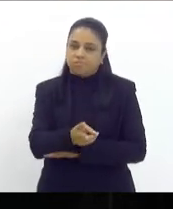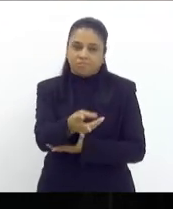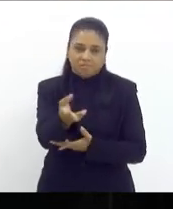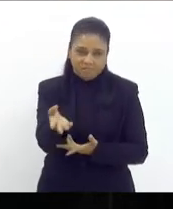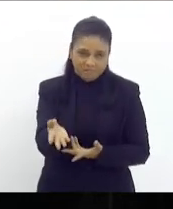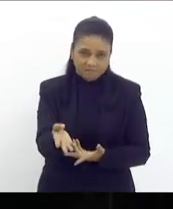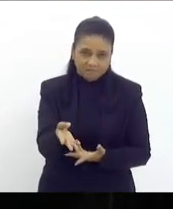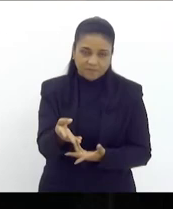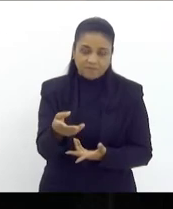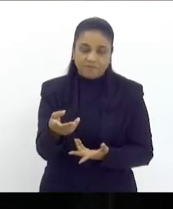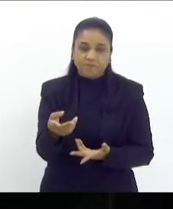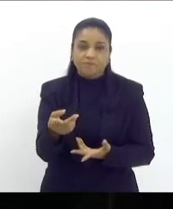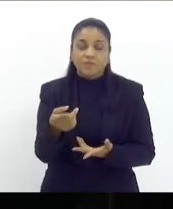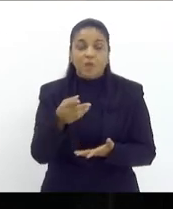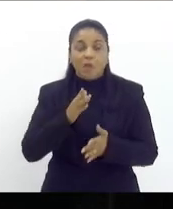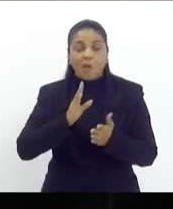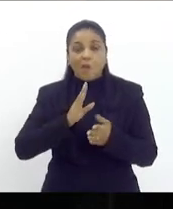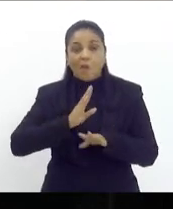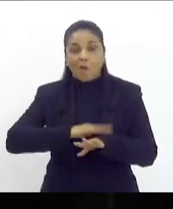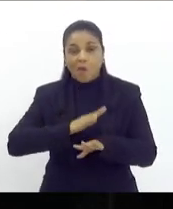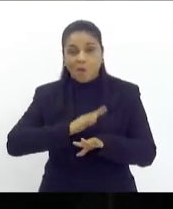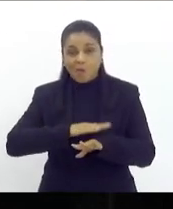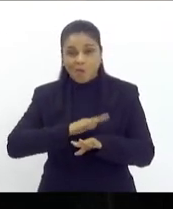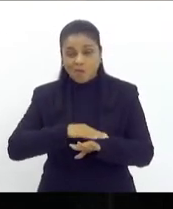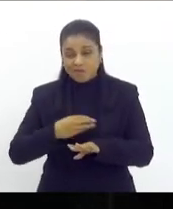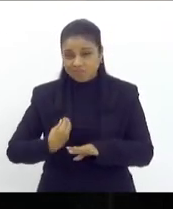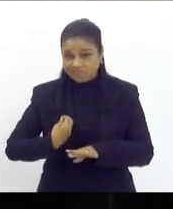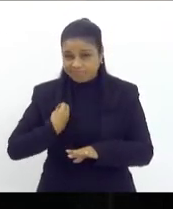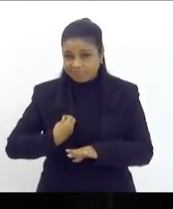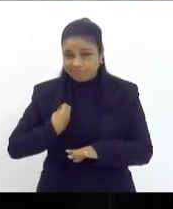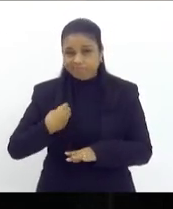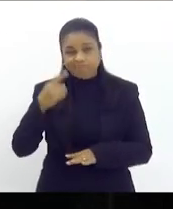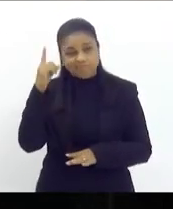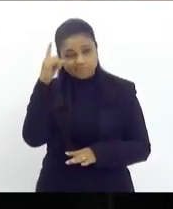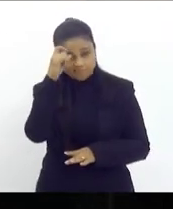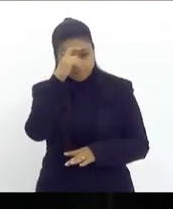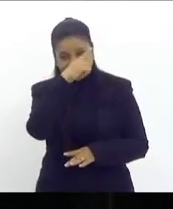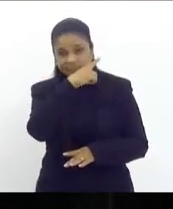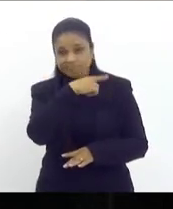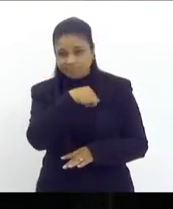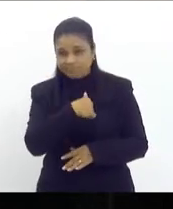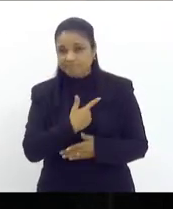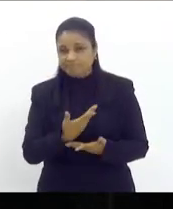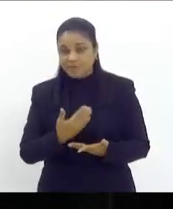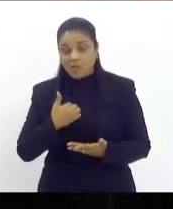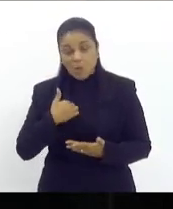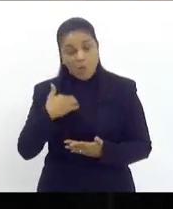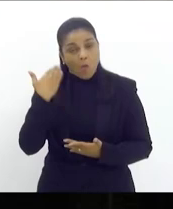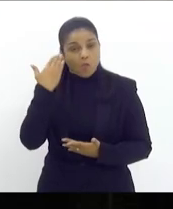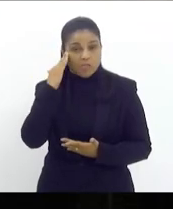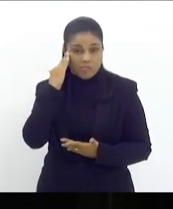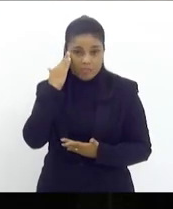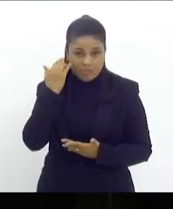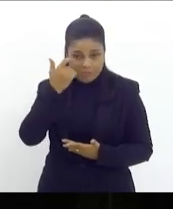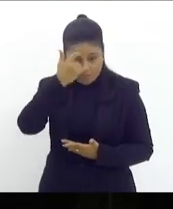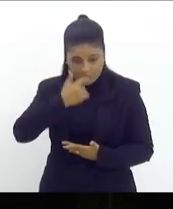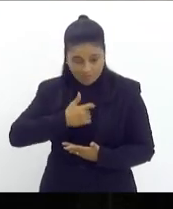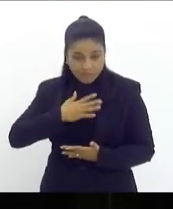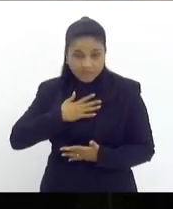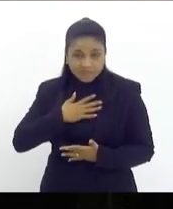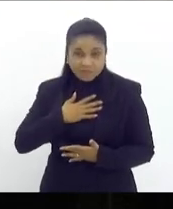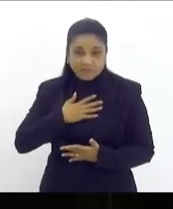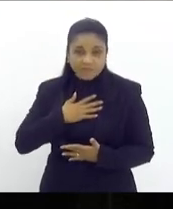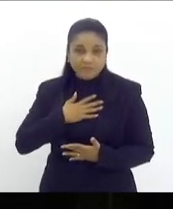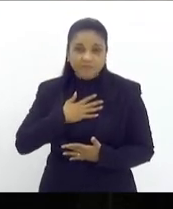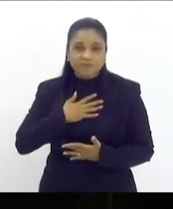de grande dificuldade e no meu entendimento esse é